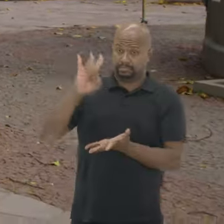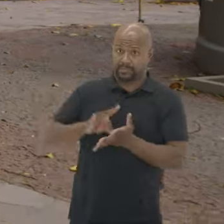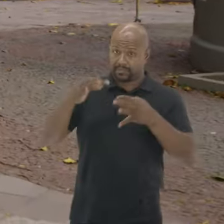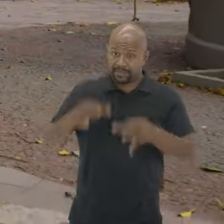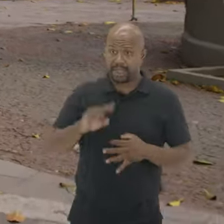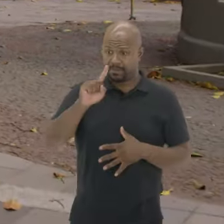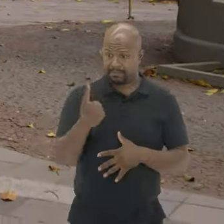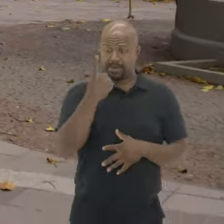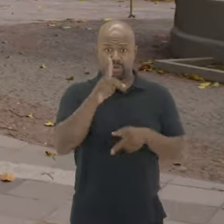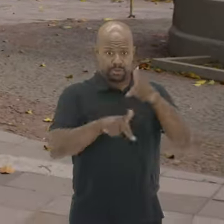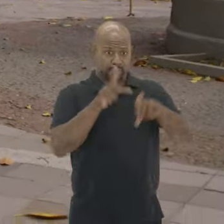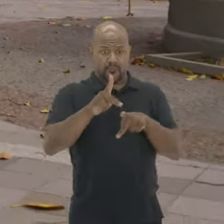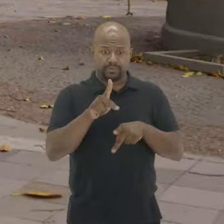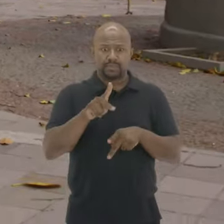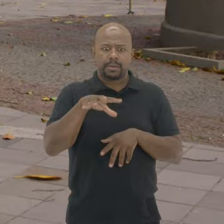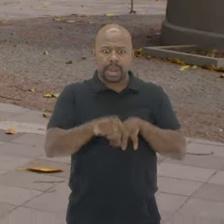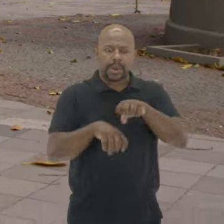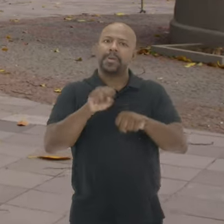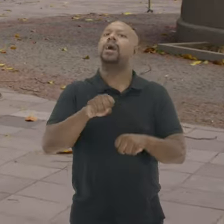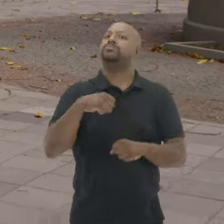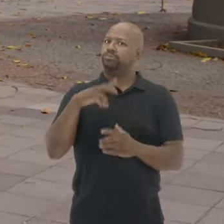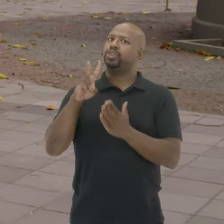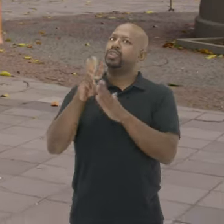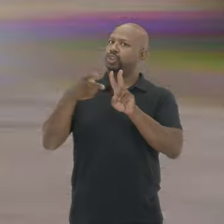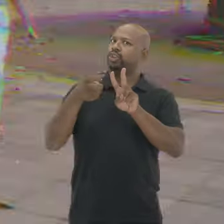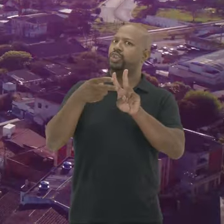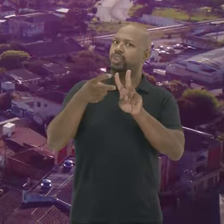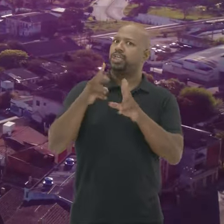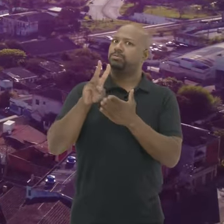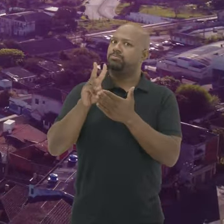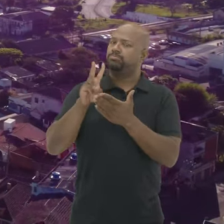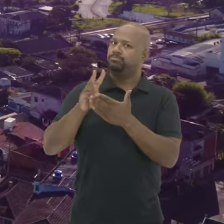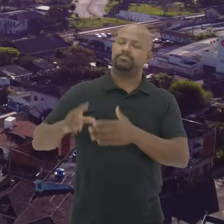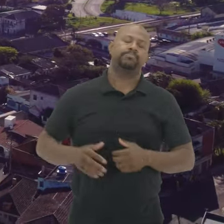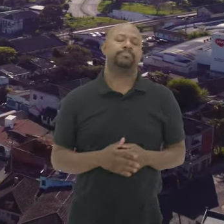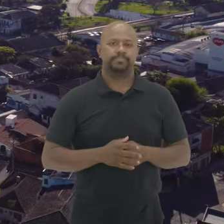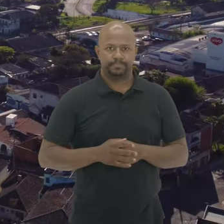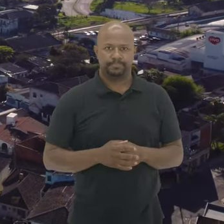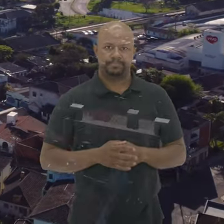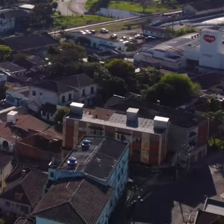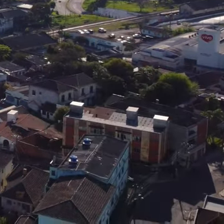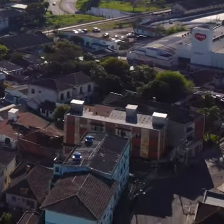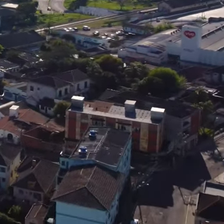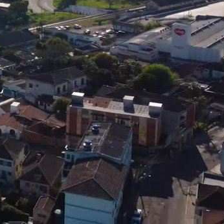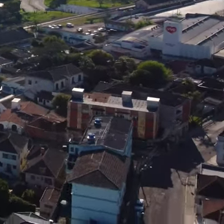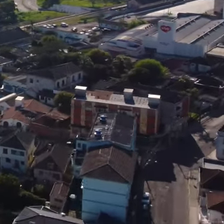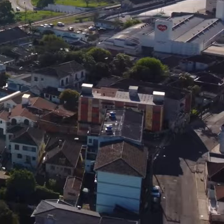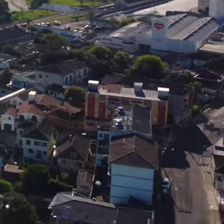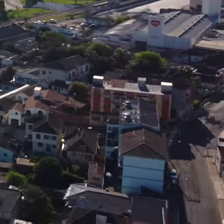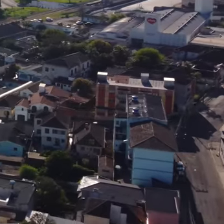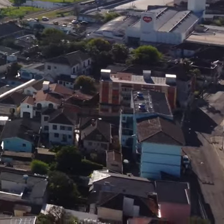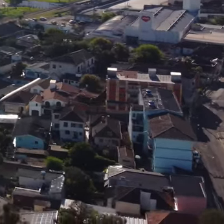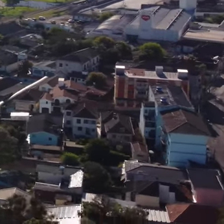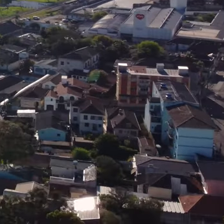Os primeiros povos a habitar essa região Foram povos indígenas O vento sacode o cachecol de Manu e as folhas das árvores